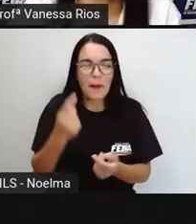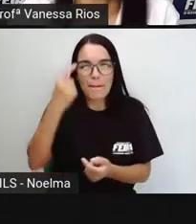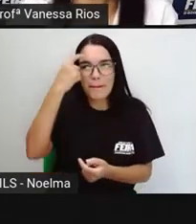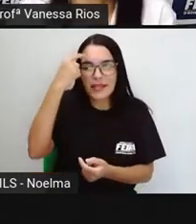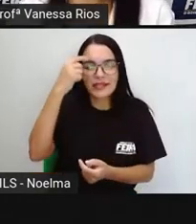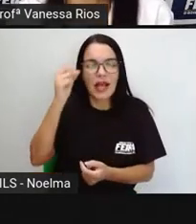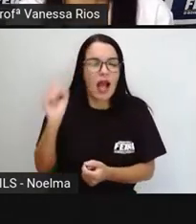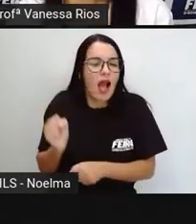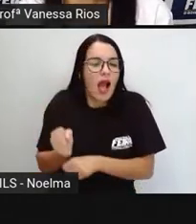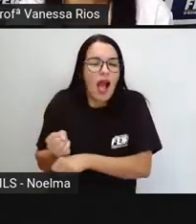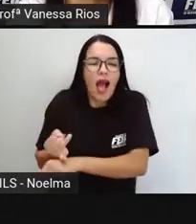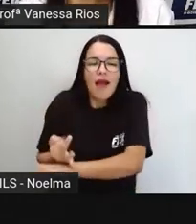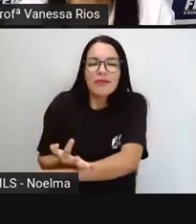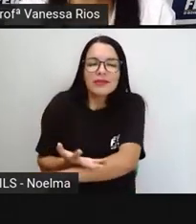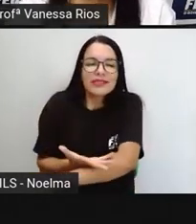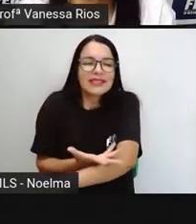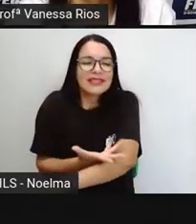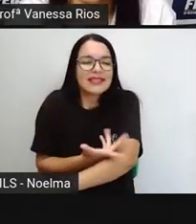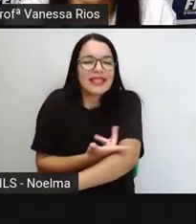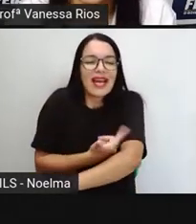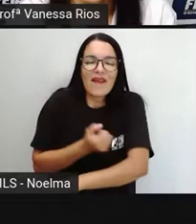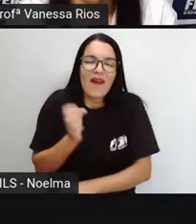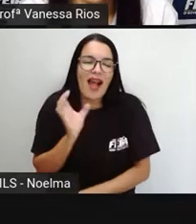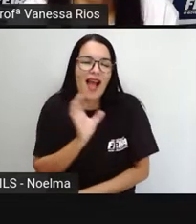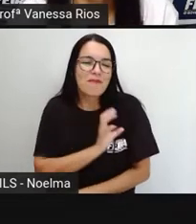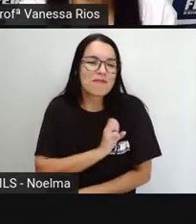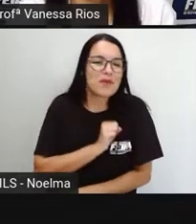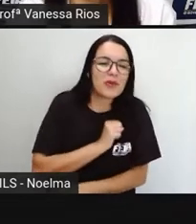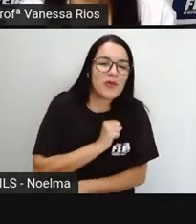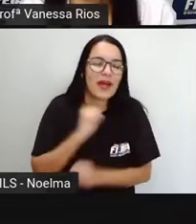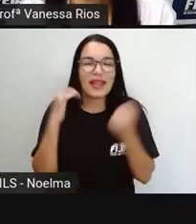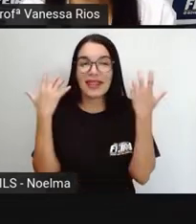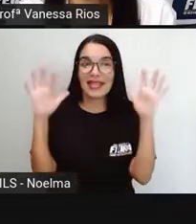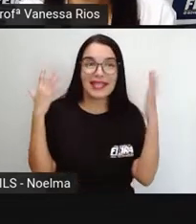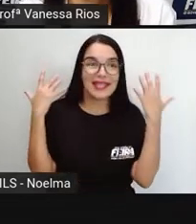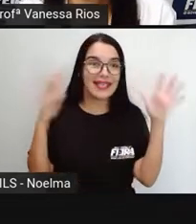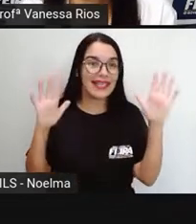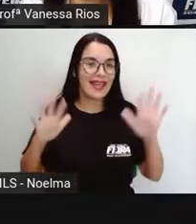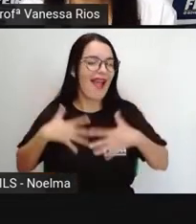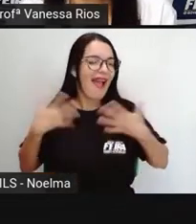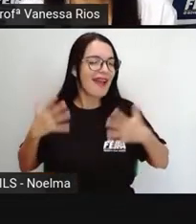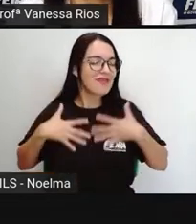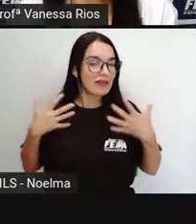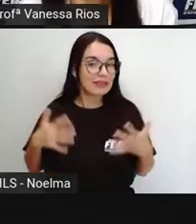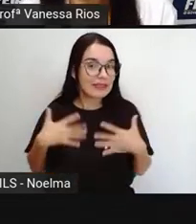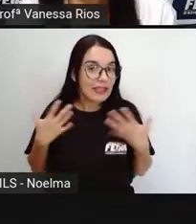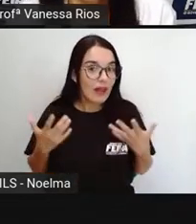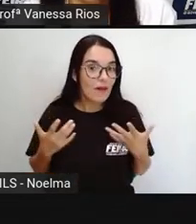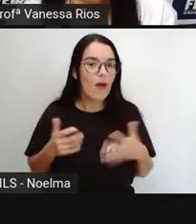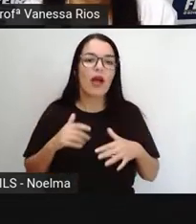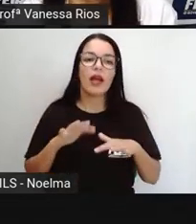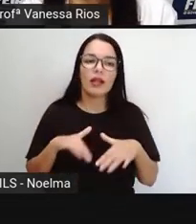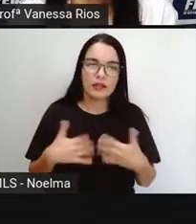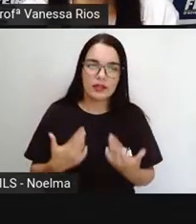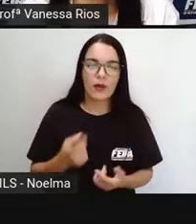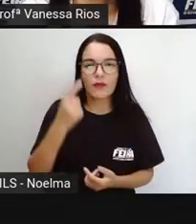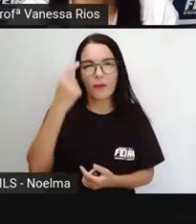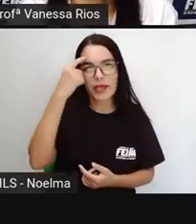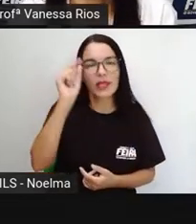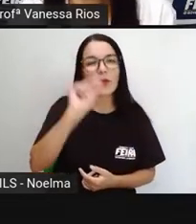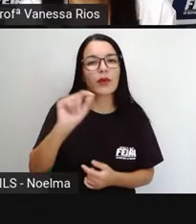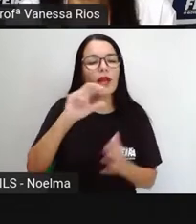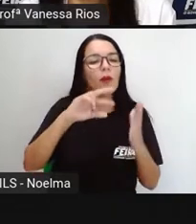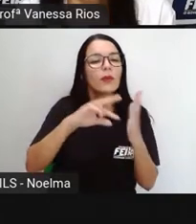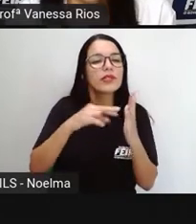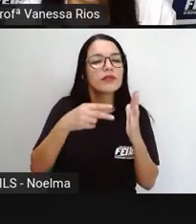emoção, em alegria, em animação, o que vocês acham que, quais são os conceitos que vocês acham que estão ali